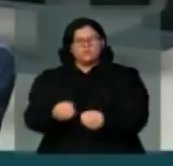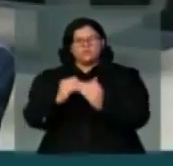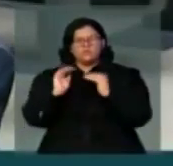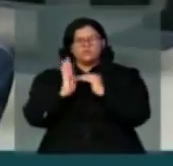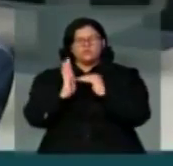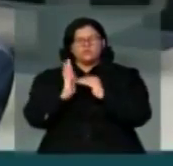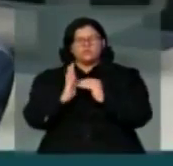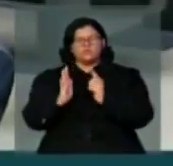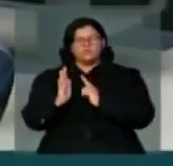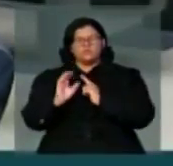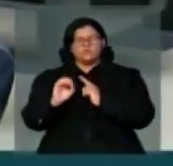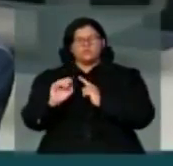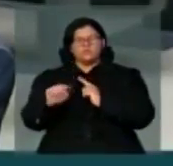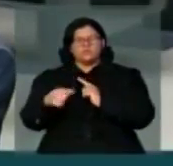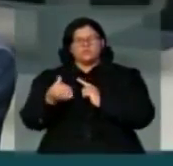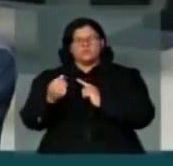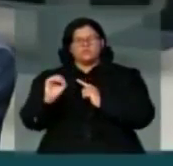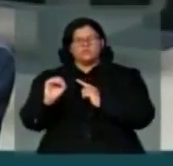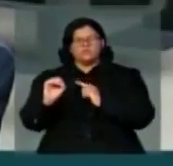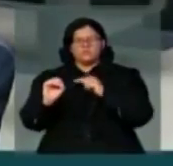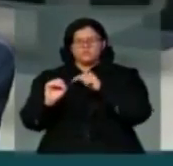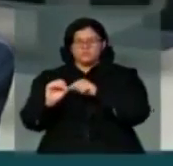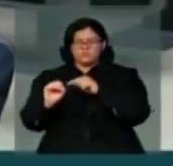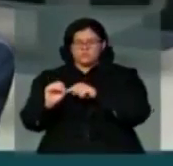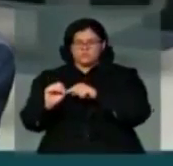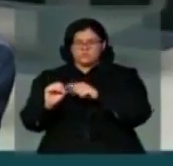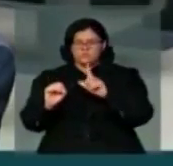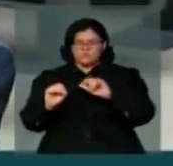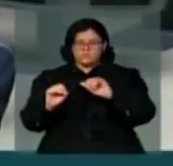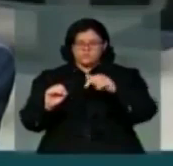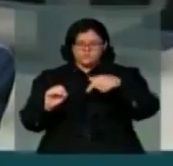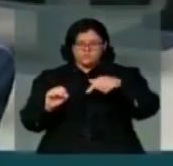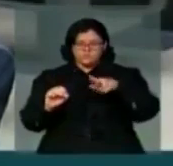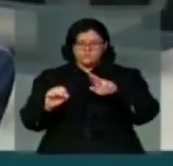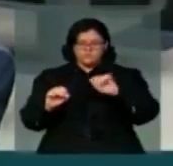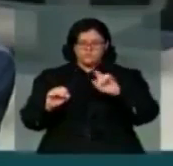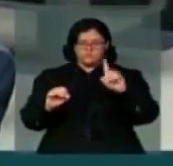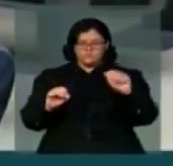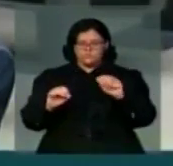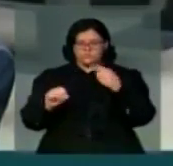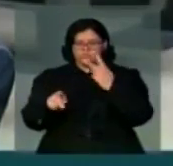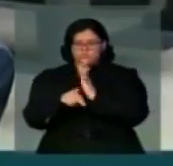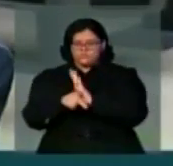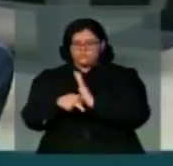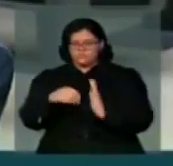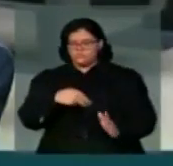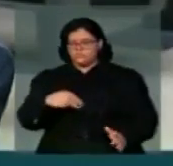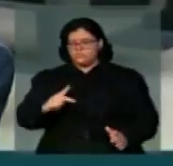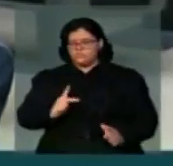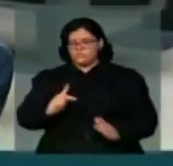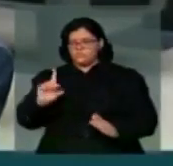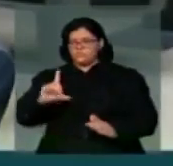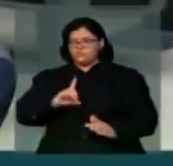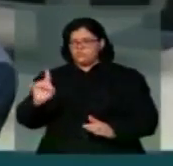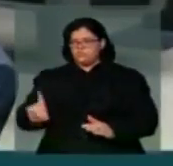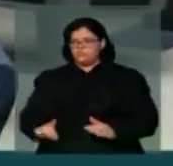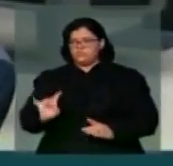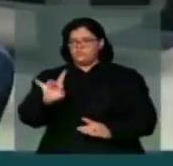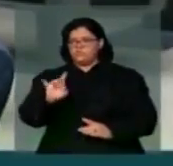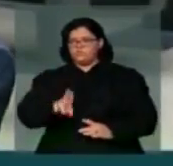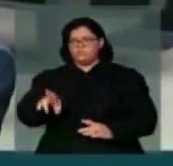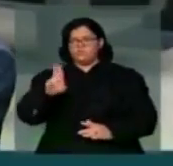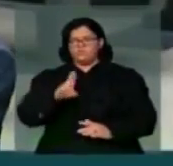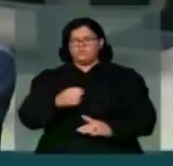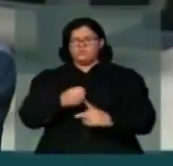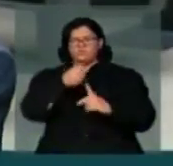consta que 0,60% da receita líquida para o Ministério Público, que tem direito a isso, só utiliza 0